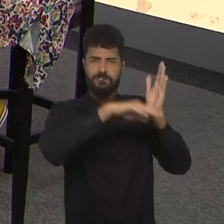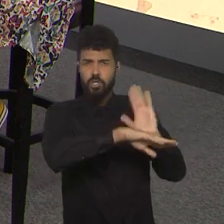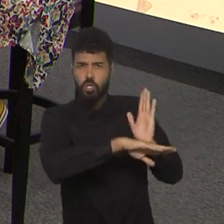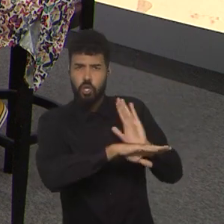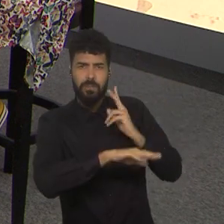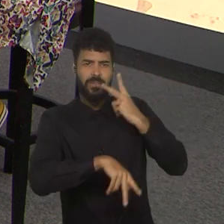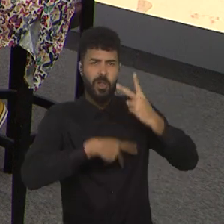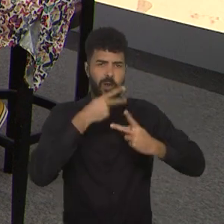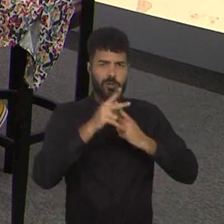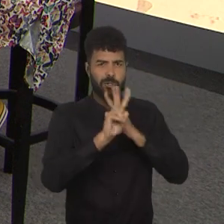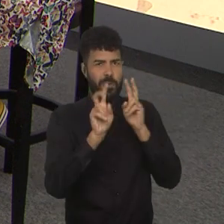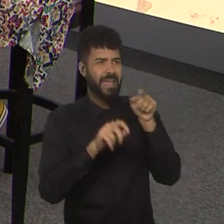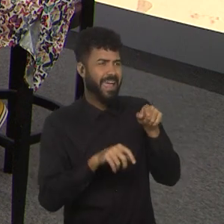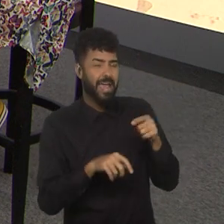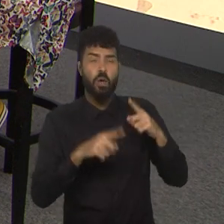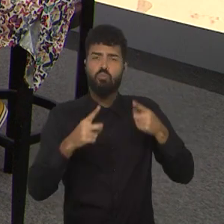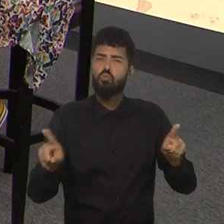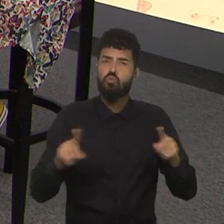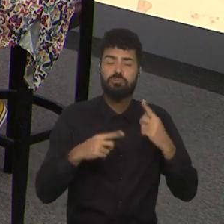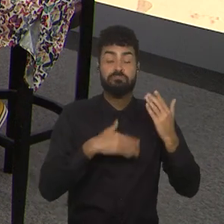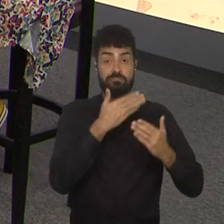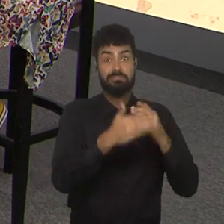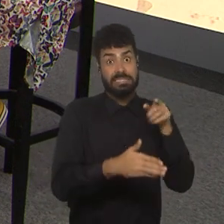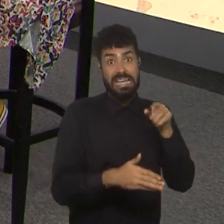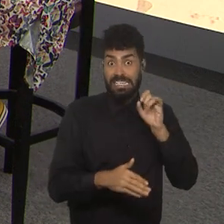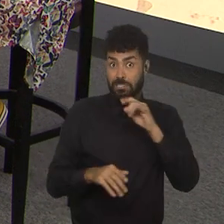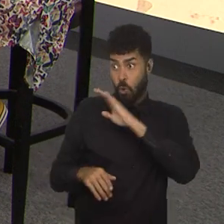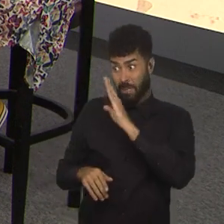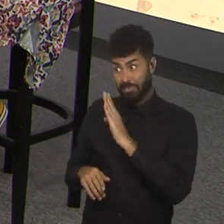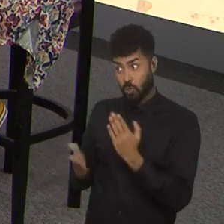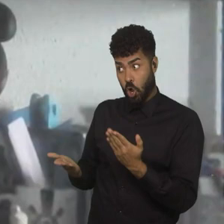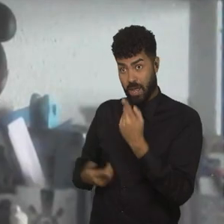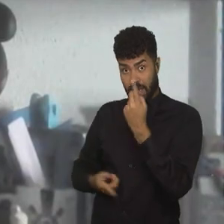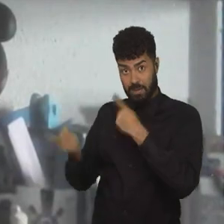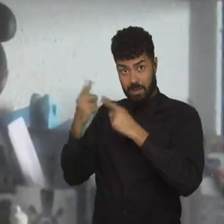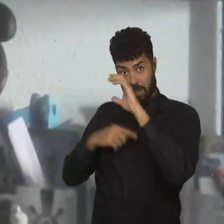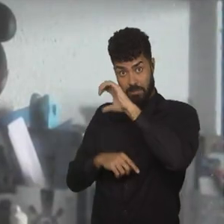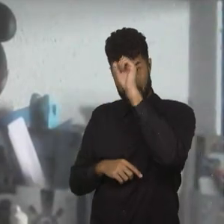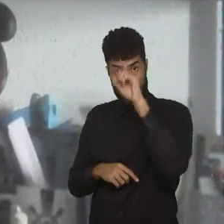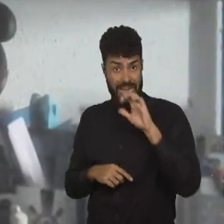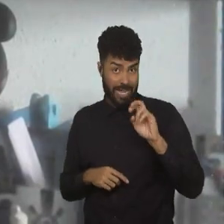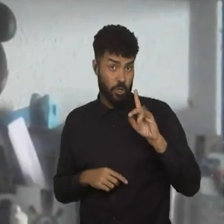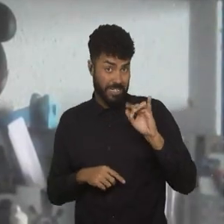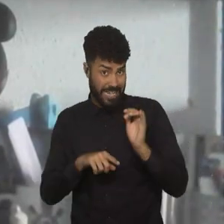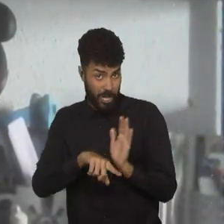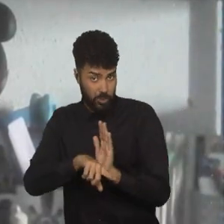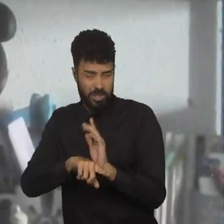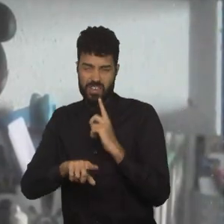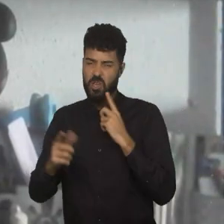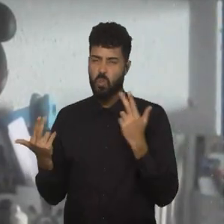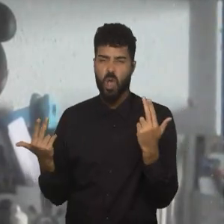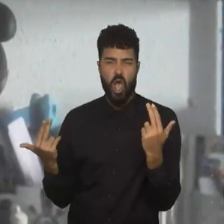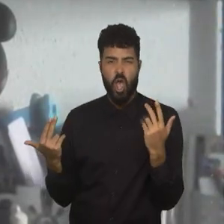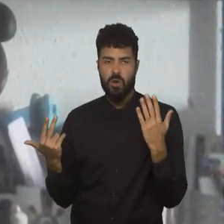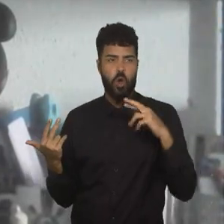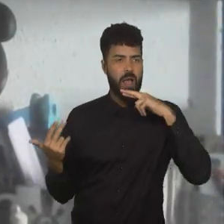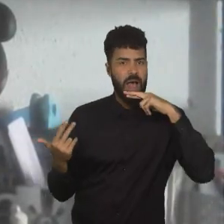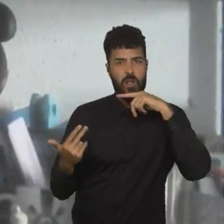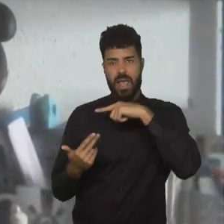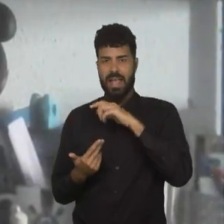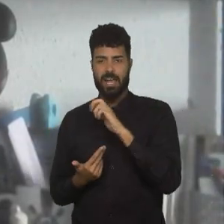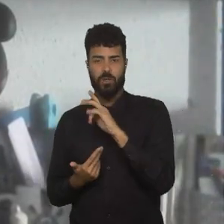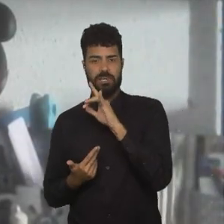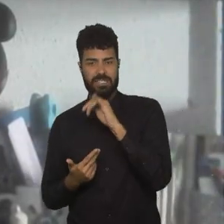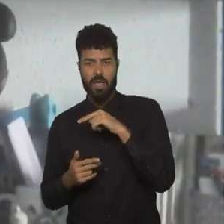saiu documentário, saiu música. Eu acho que se o Brasil ganha, com a Keralin sendo decisiva, é a mesma coisa, é a mesma trajetória, na